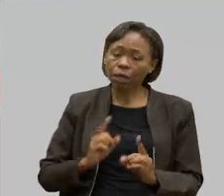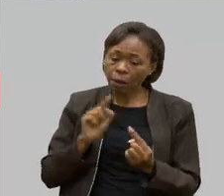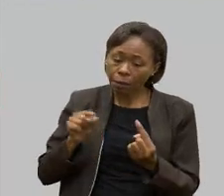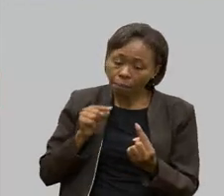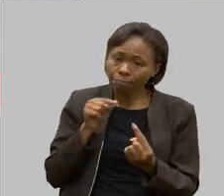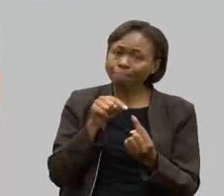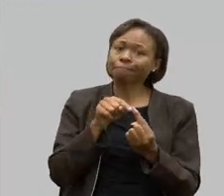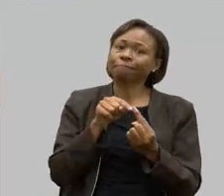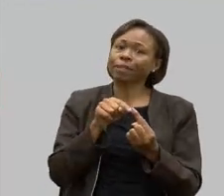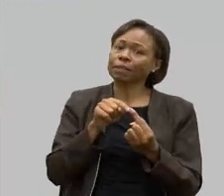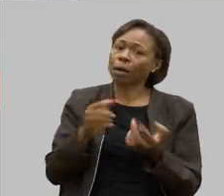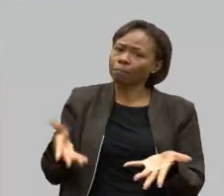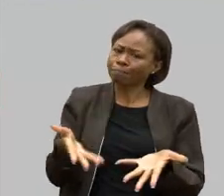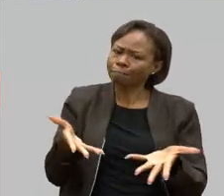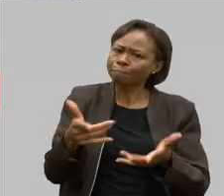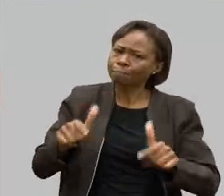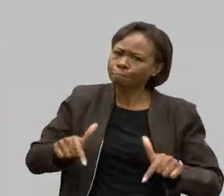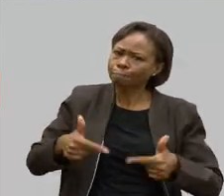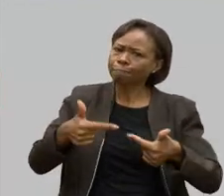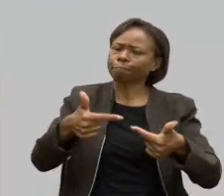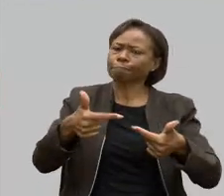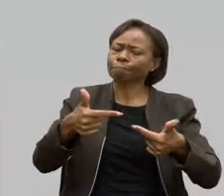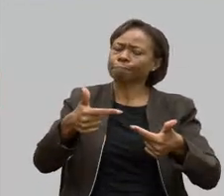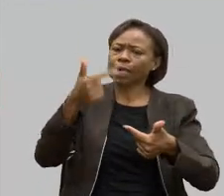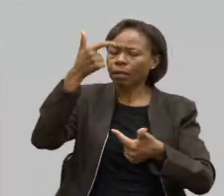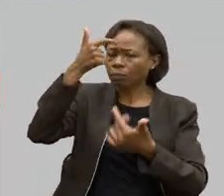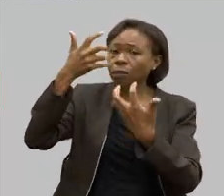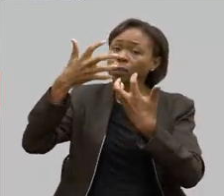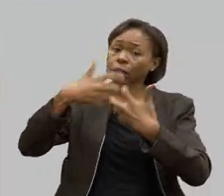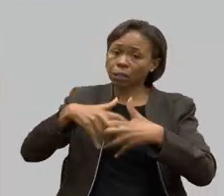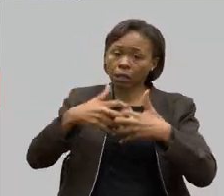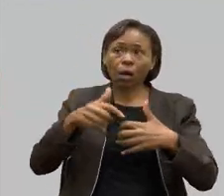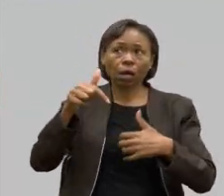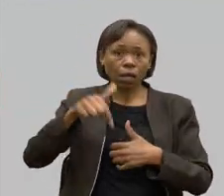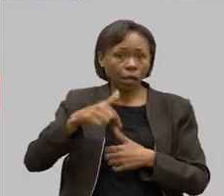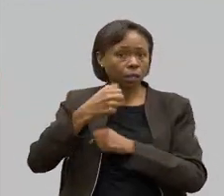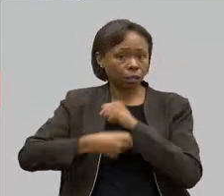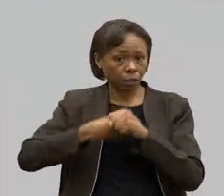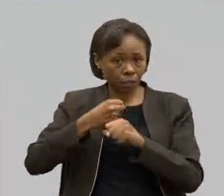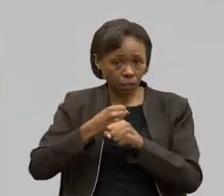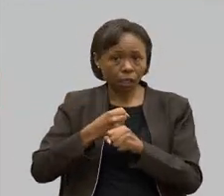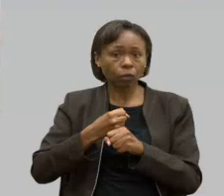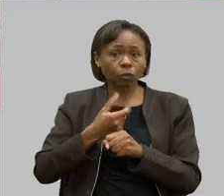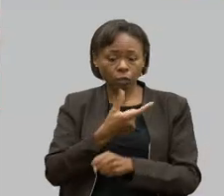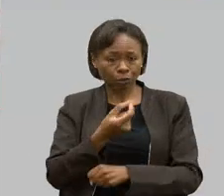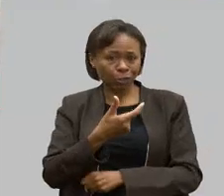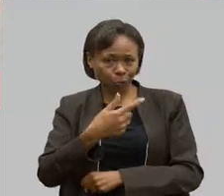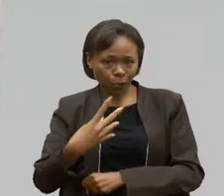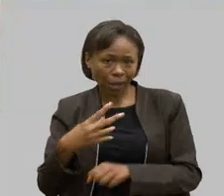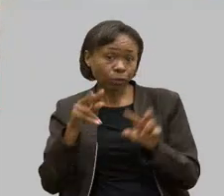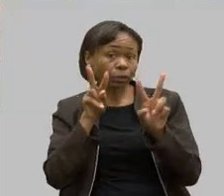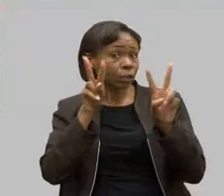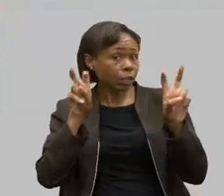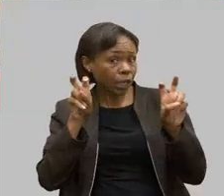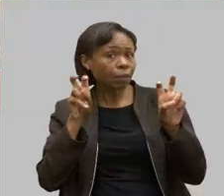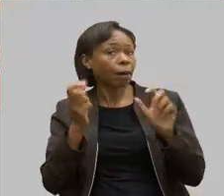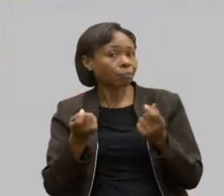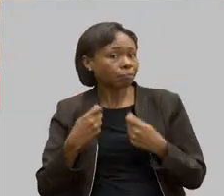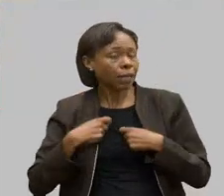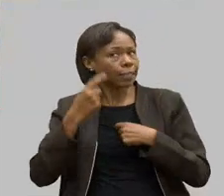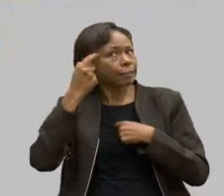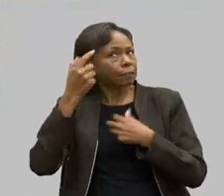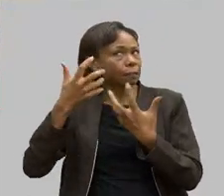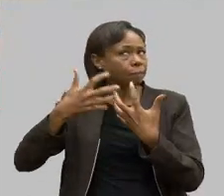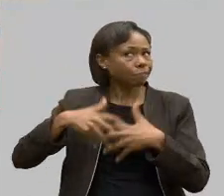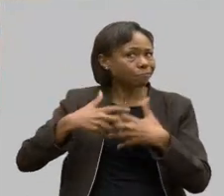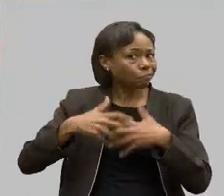a ação, para a reflexão. O tema deste ano é justamente repensar, refletir a nossa história, o tema é